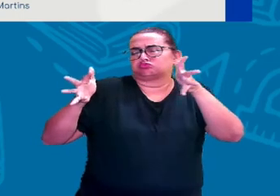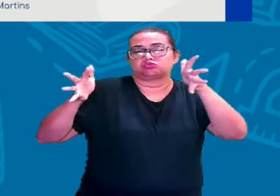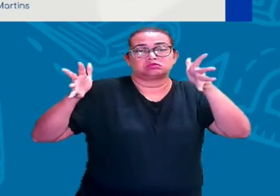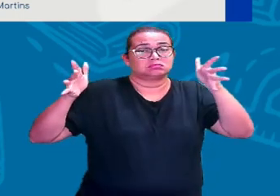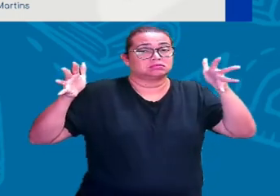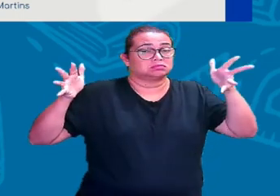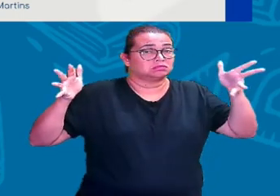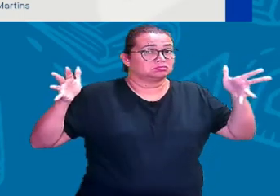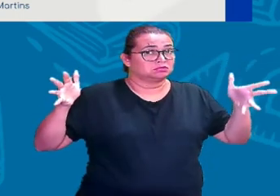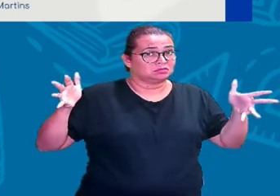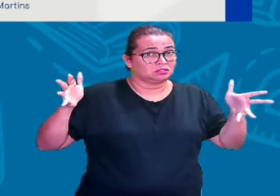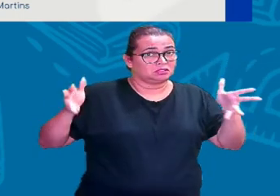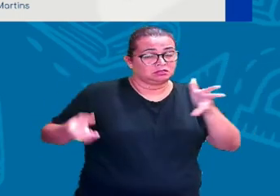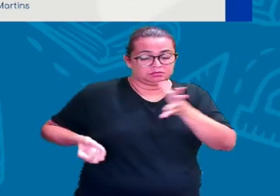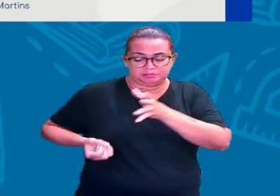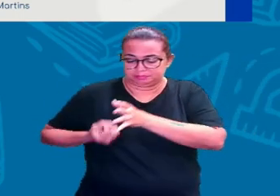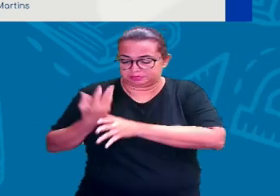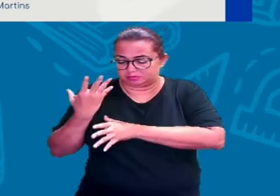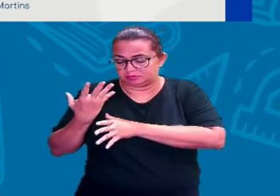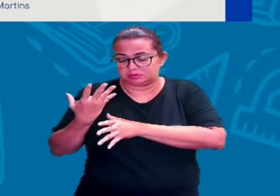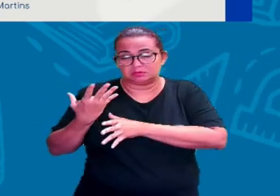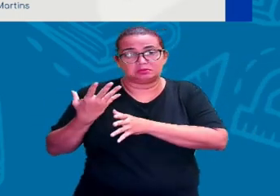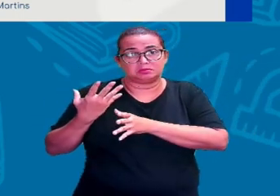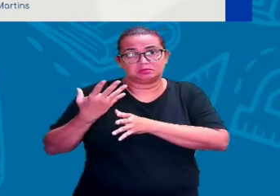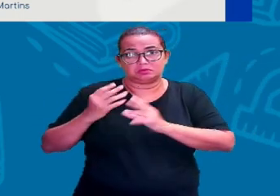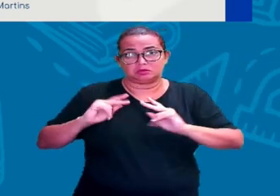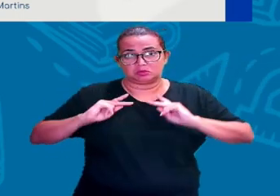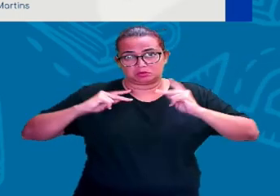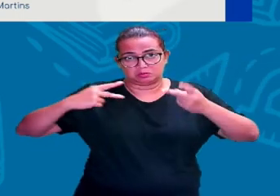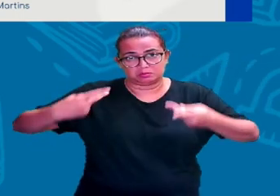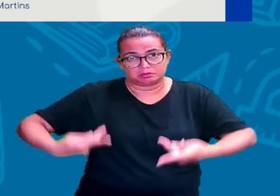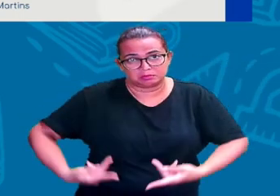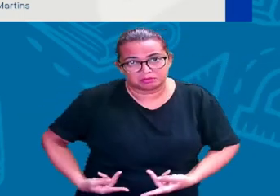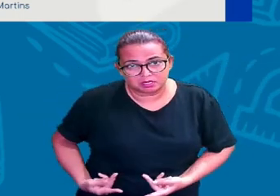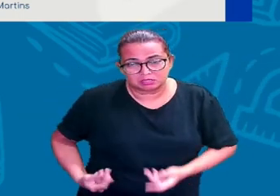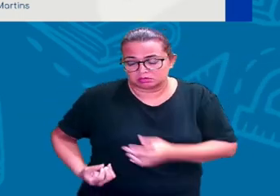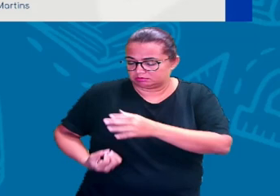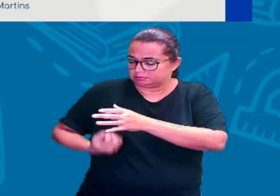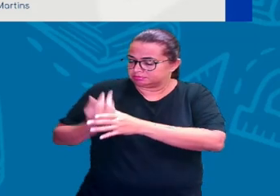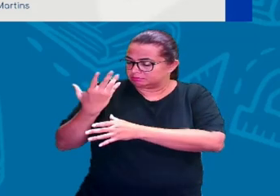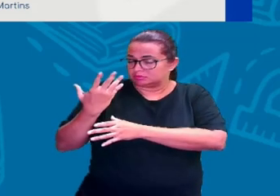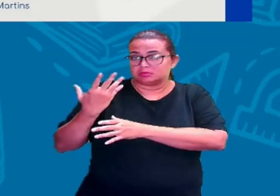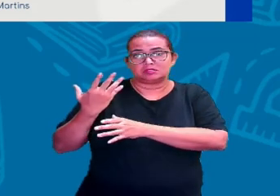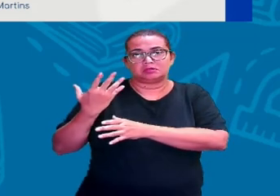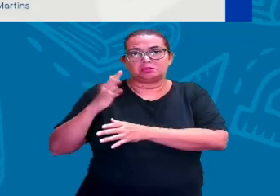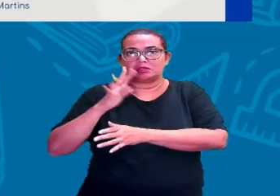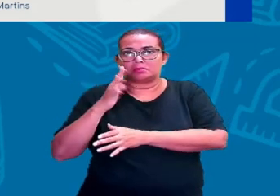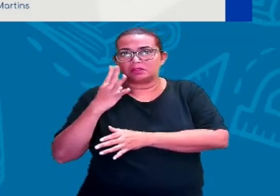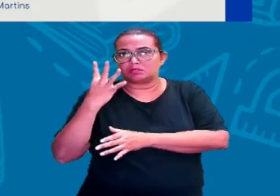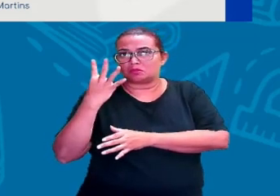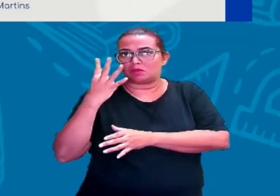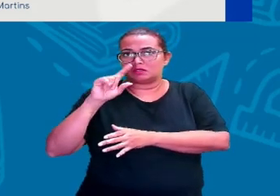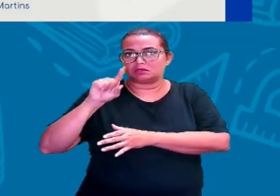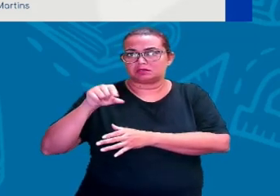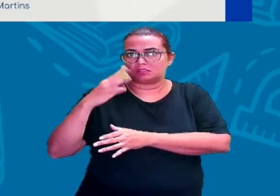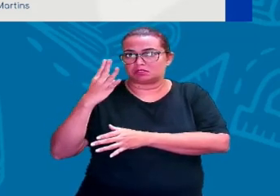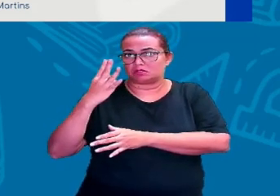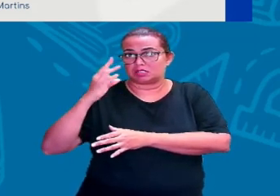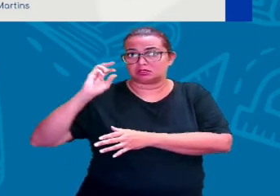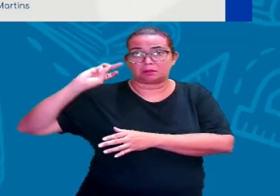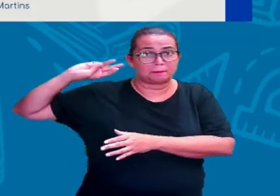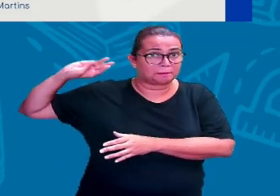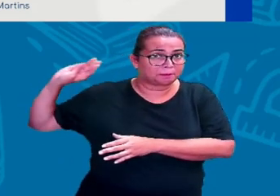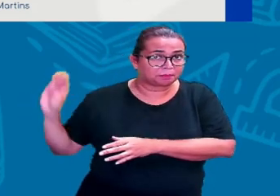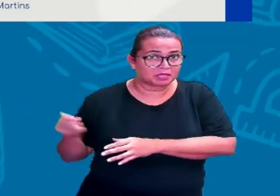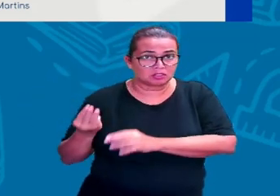surgimento da humanidade, 4,4 milhões de anos, até 8 mil anos antes de Cristo. Então,